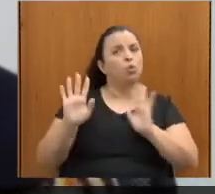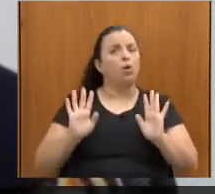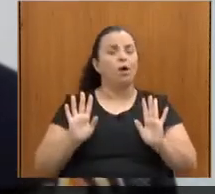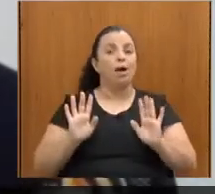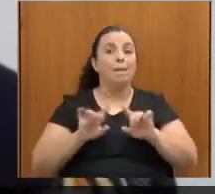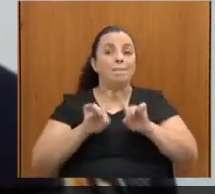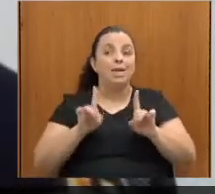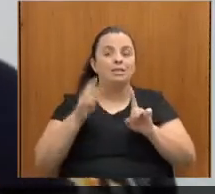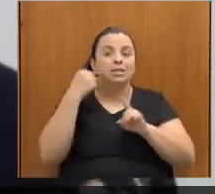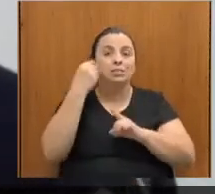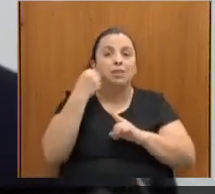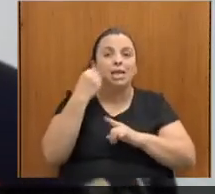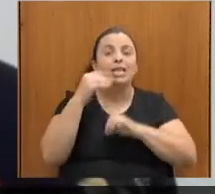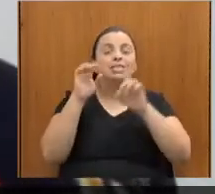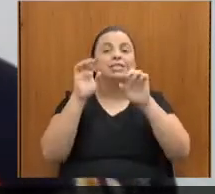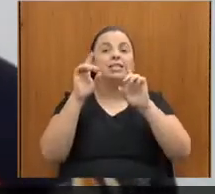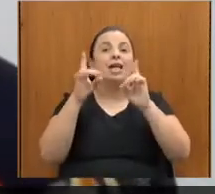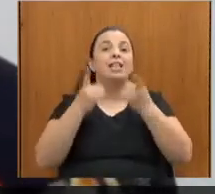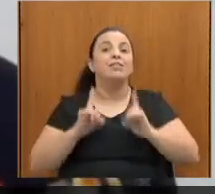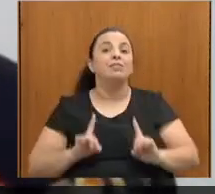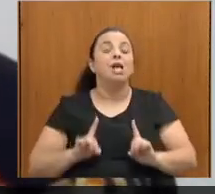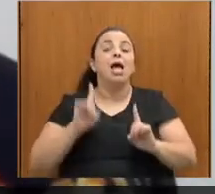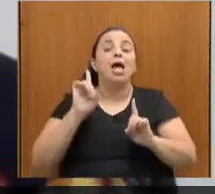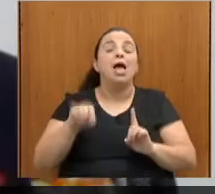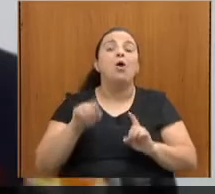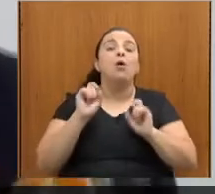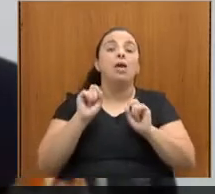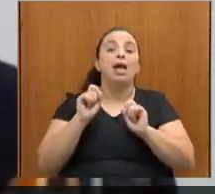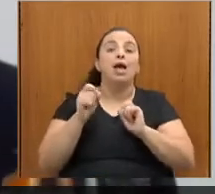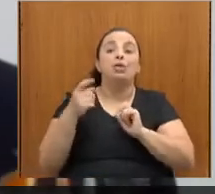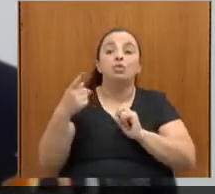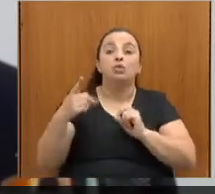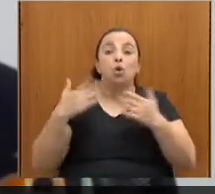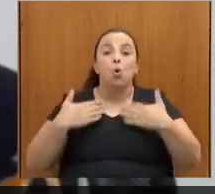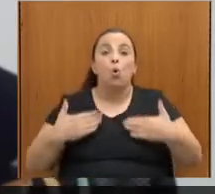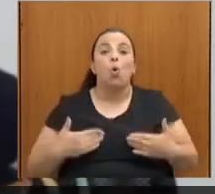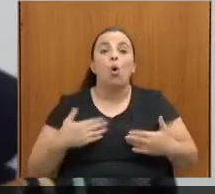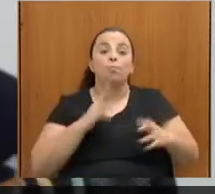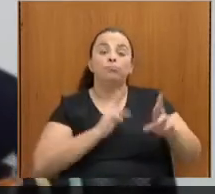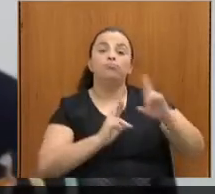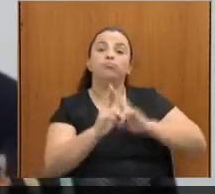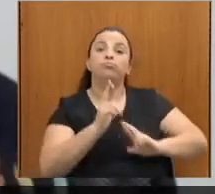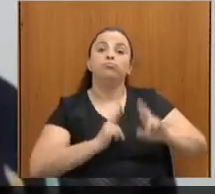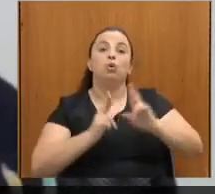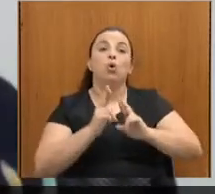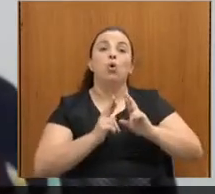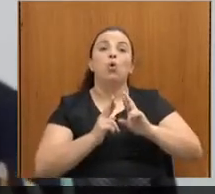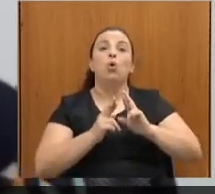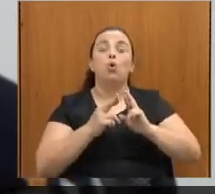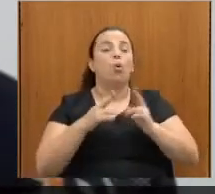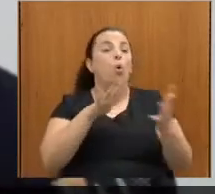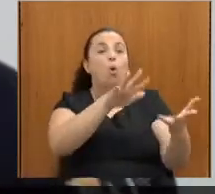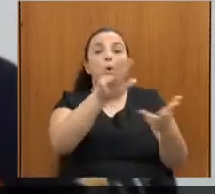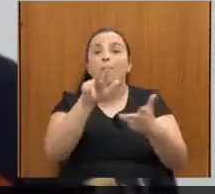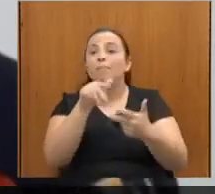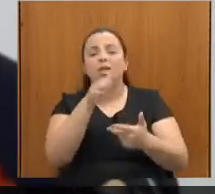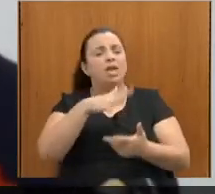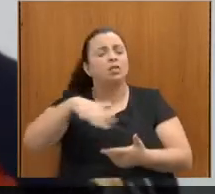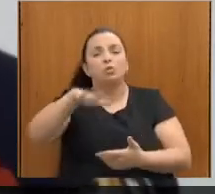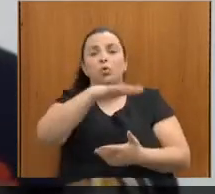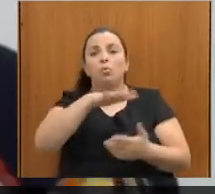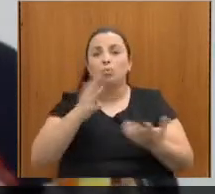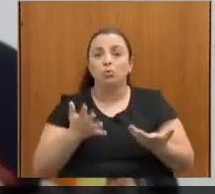é decorrente de quê? Da interação desse corpo com o ambiente que ela vive, as barreiras que ela enfrenta, como muito bem foi